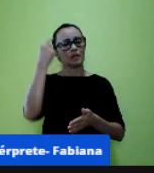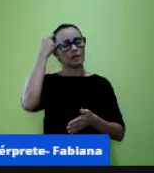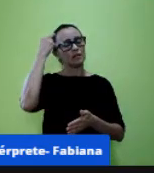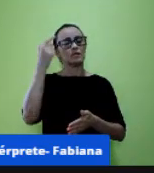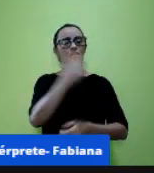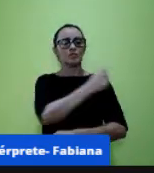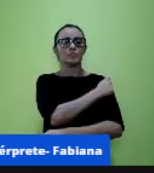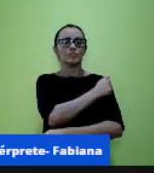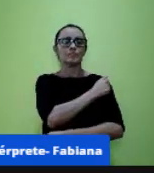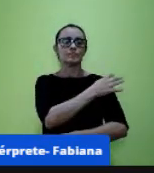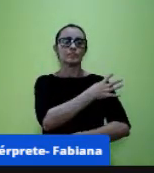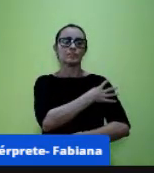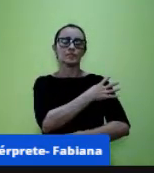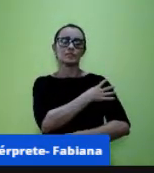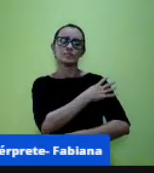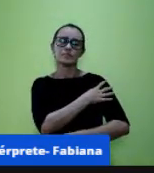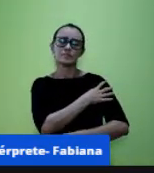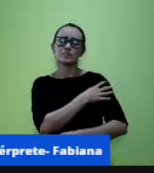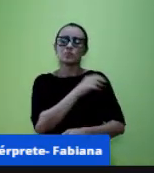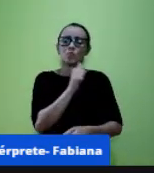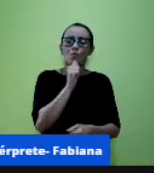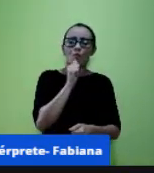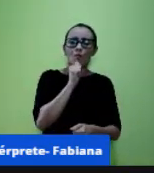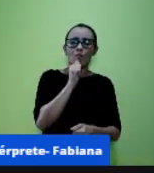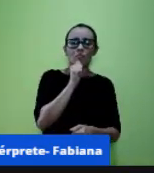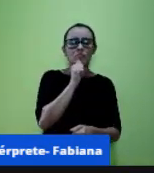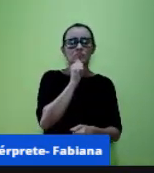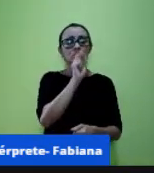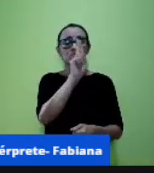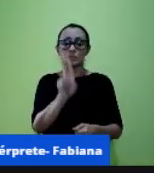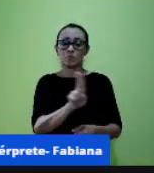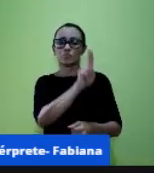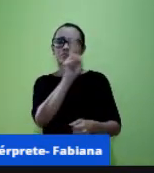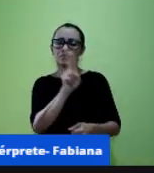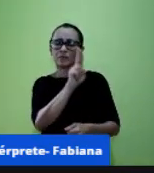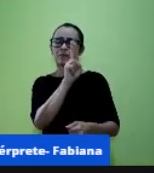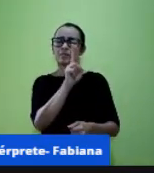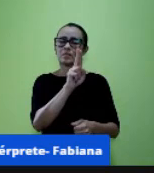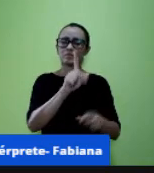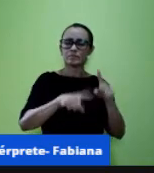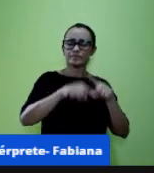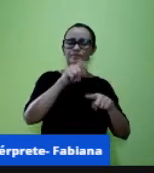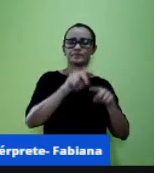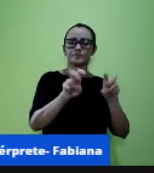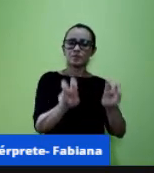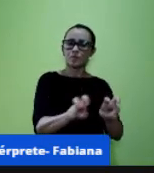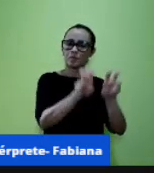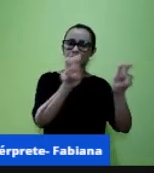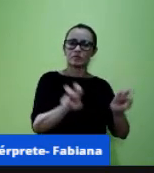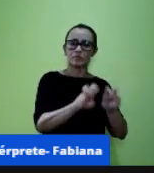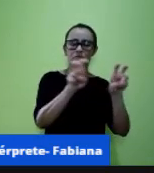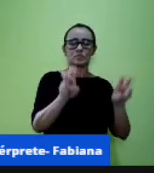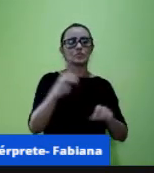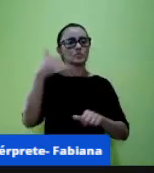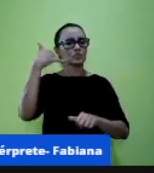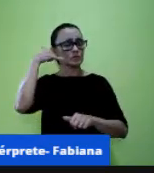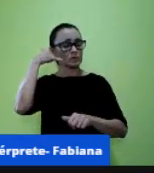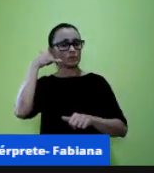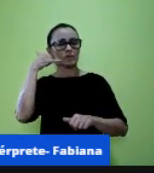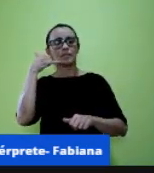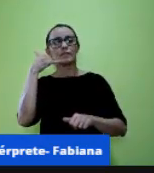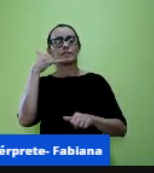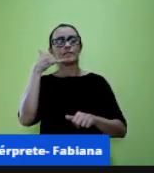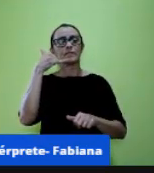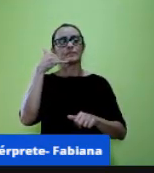talvez não manuseasse com tanta frequência essas ferramentas o computador o celular fazer